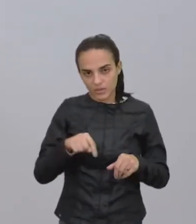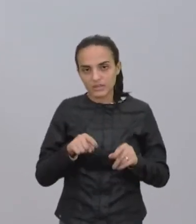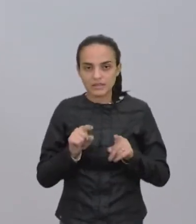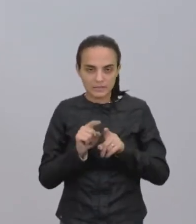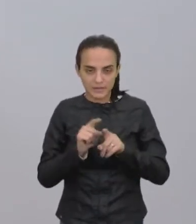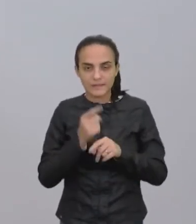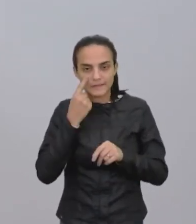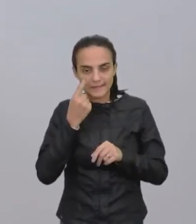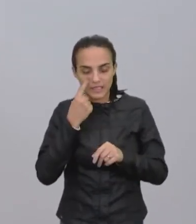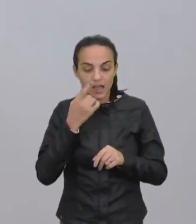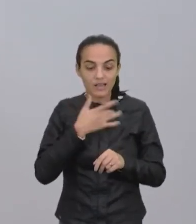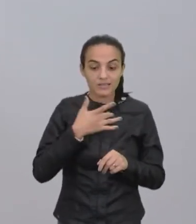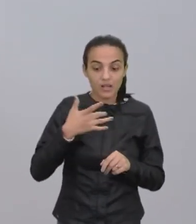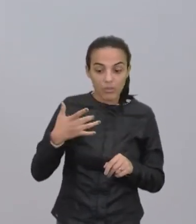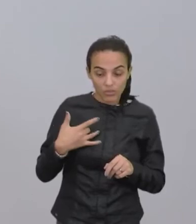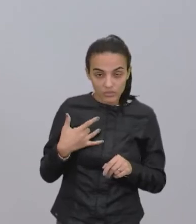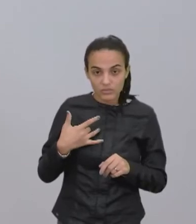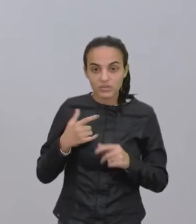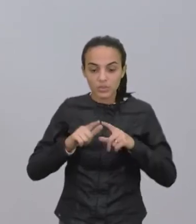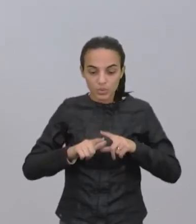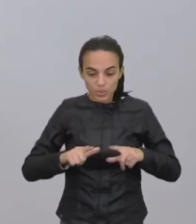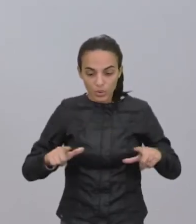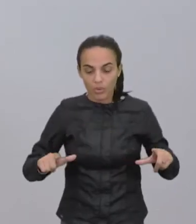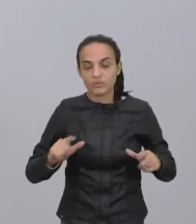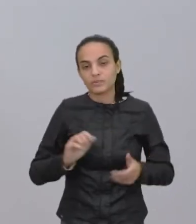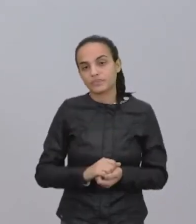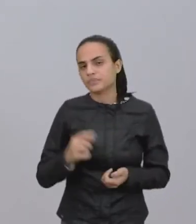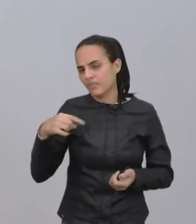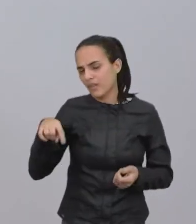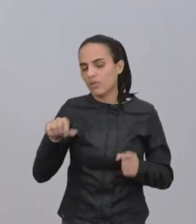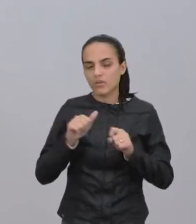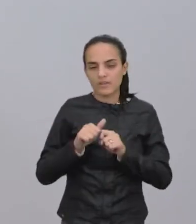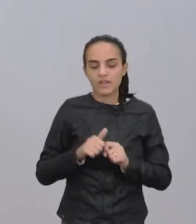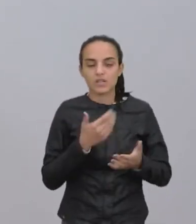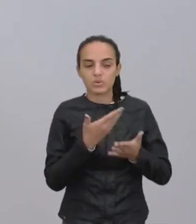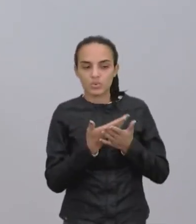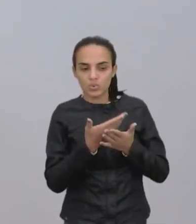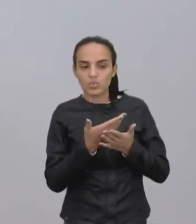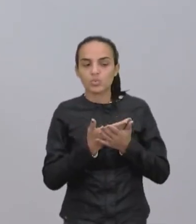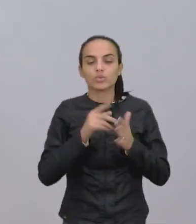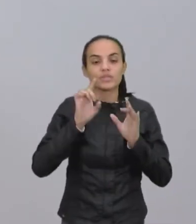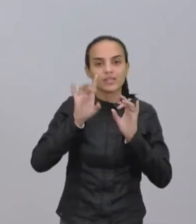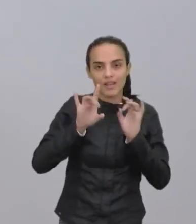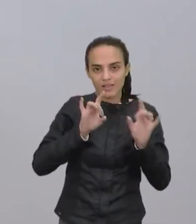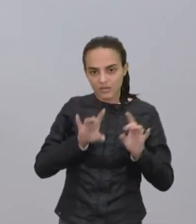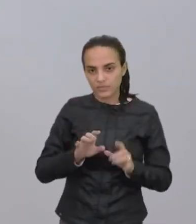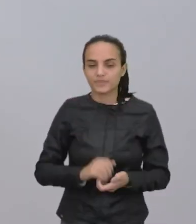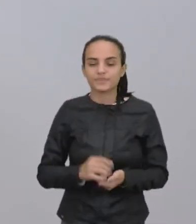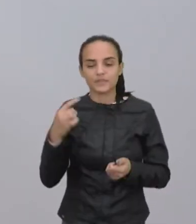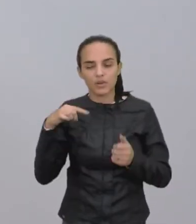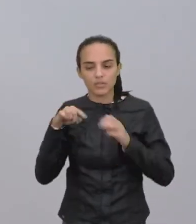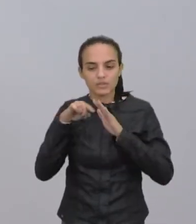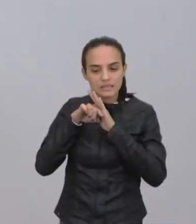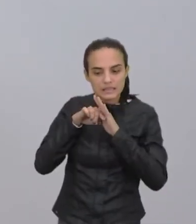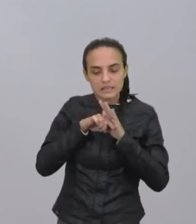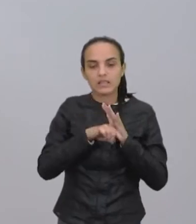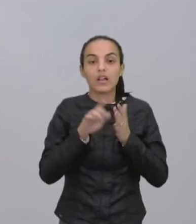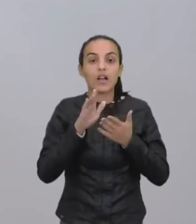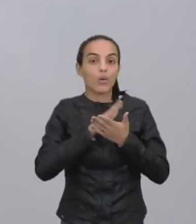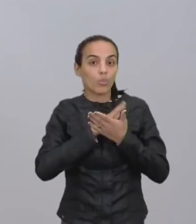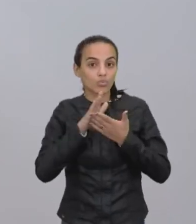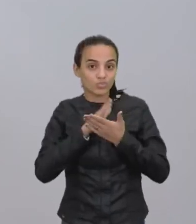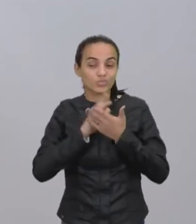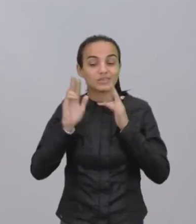determinar aí a saúde do solo. Então, a gente fez por meio de estudo de caso, né, então, a gente analisou aí alguns